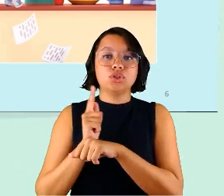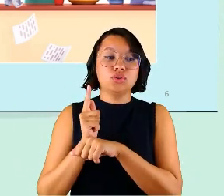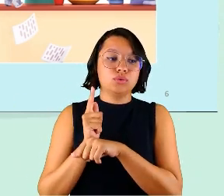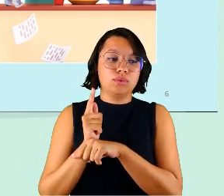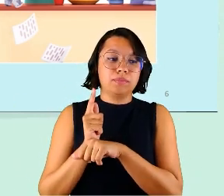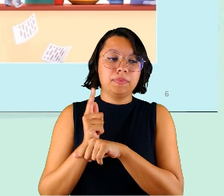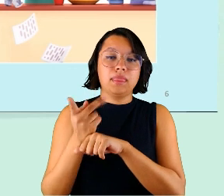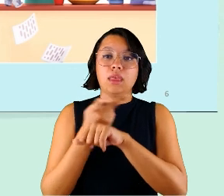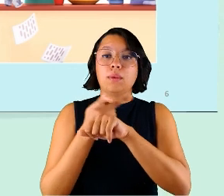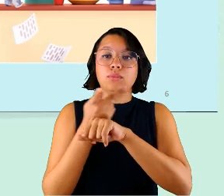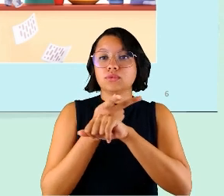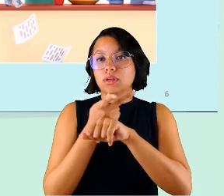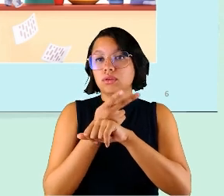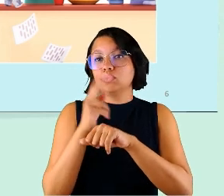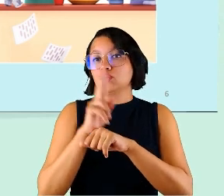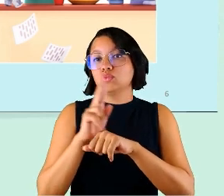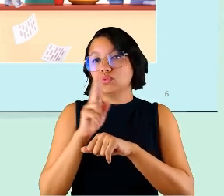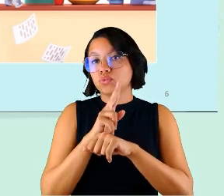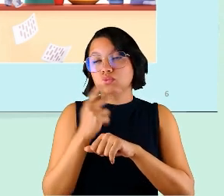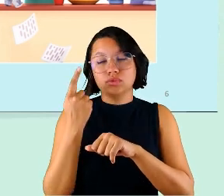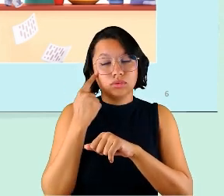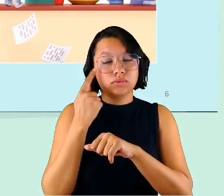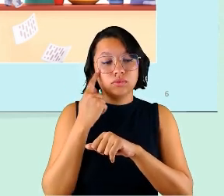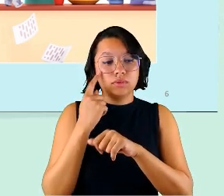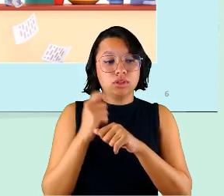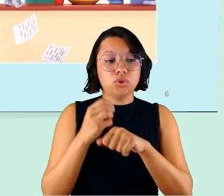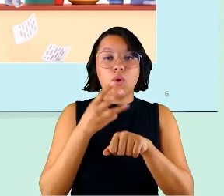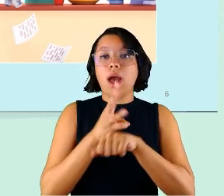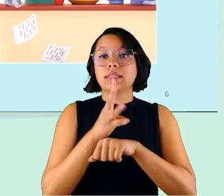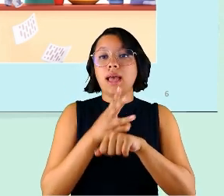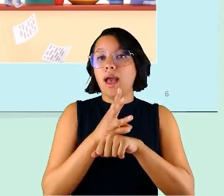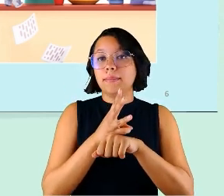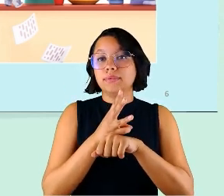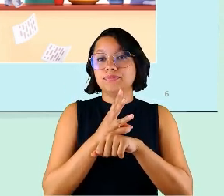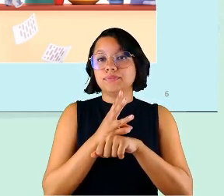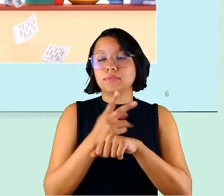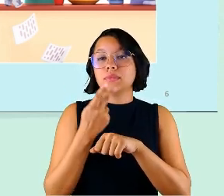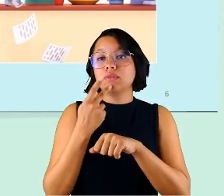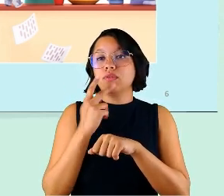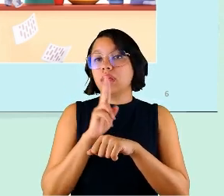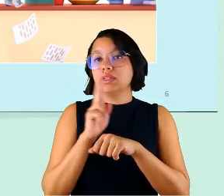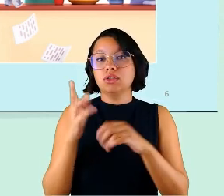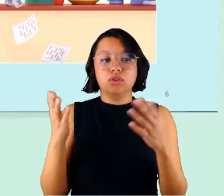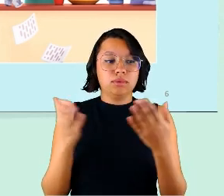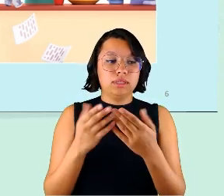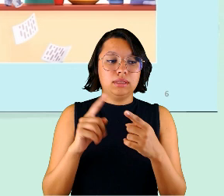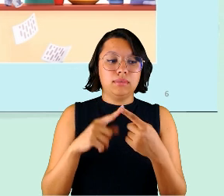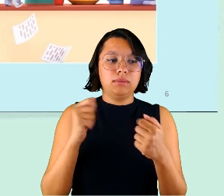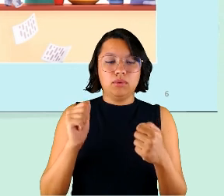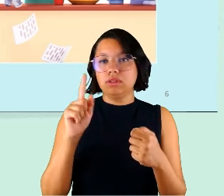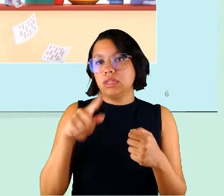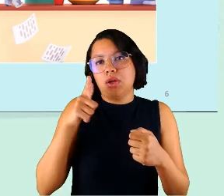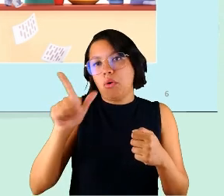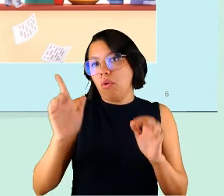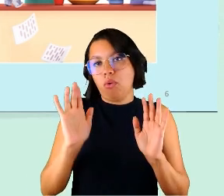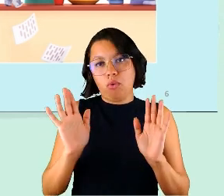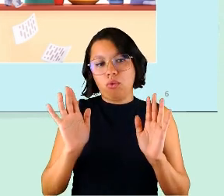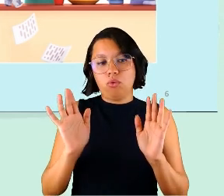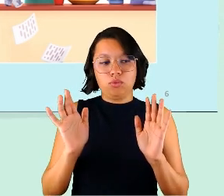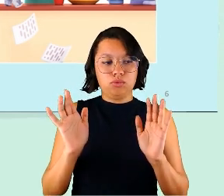buscar o uso, vocês vão ver, de WhatsApp, né, eu vou falar esse nome aqui, mas pode ser outro,